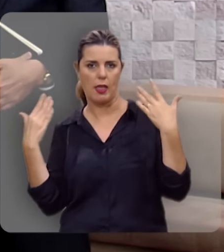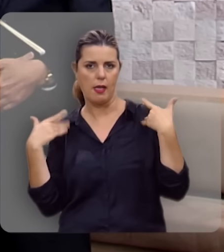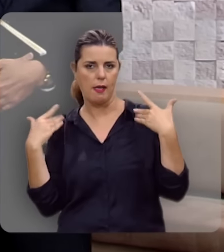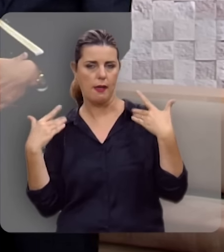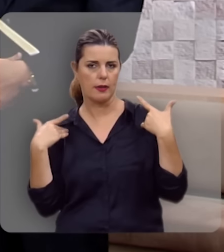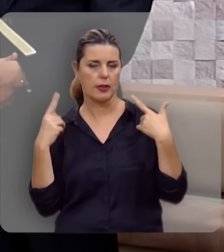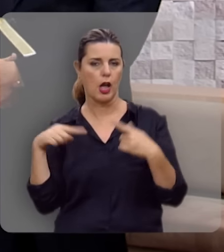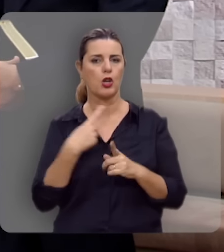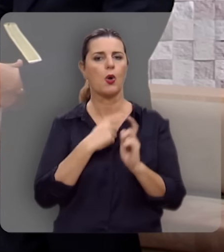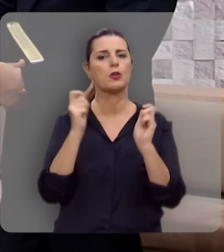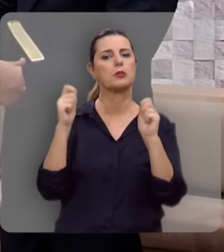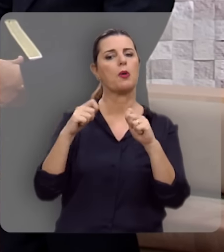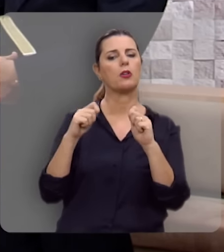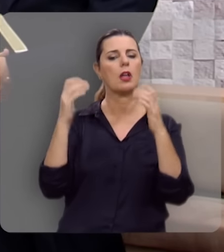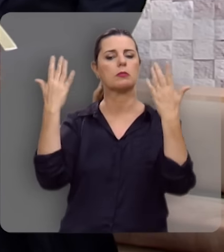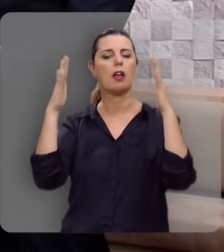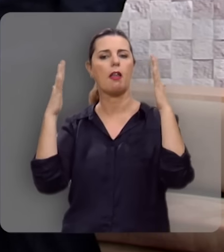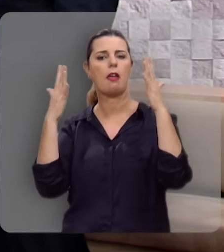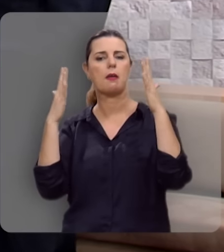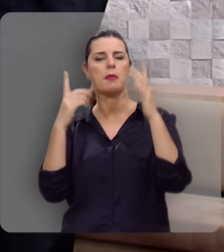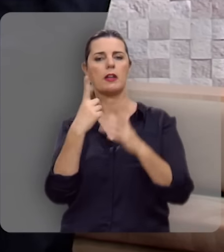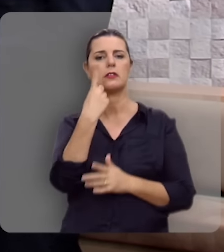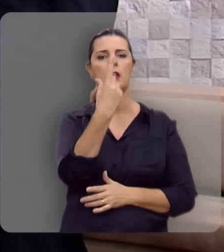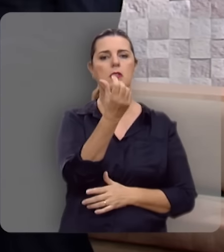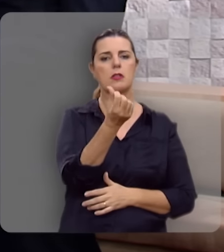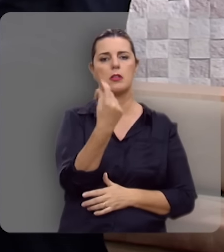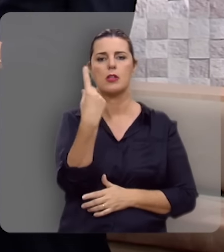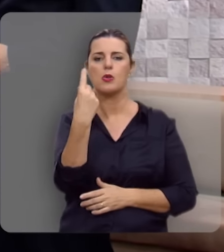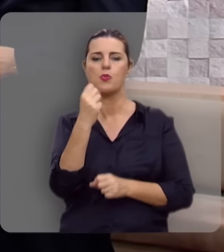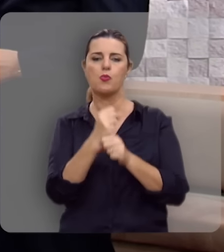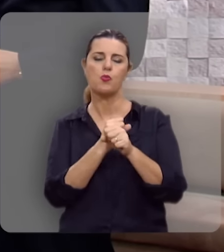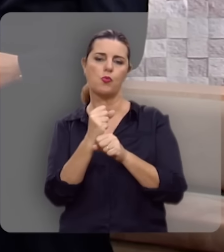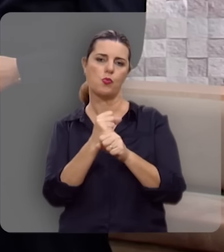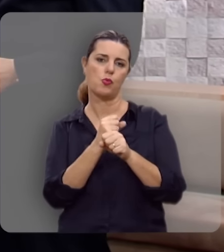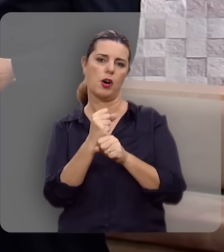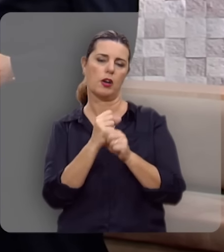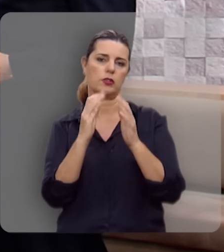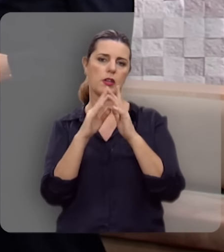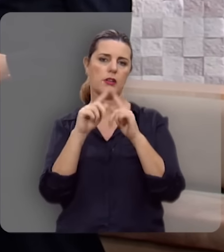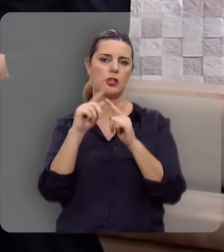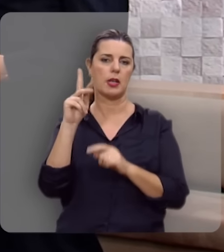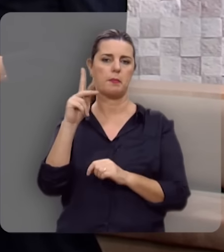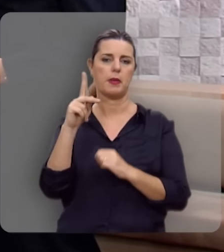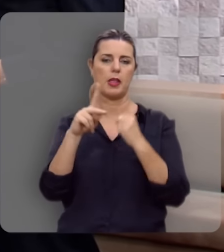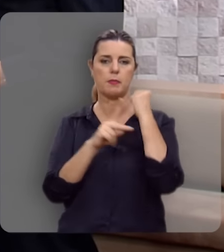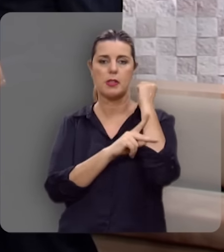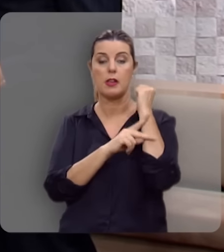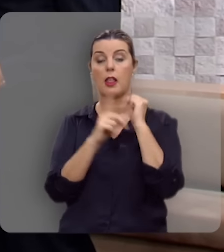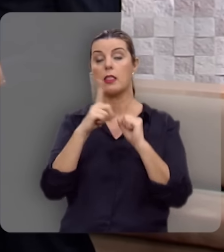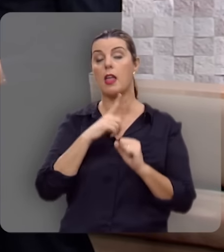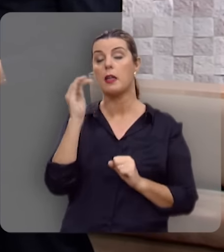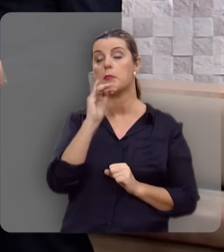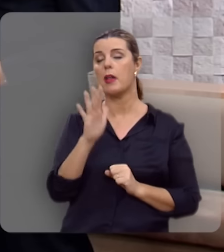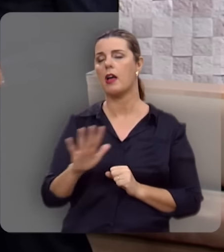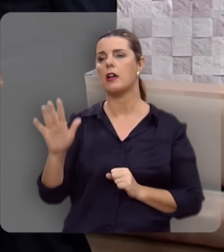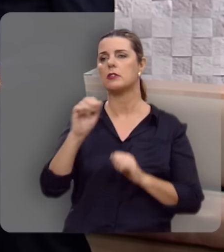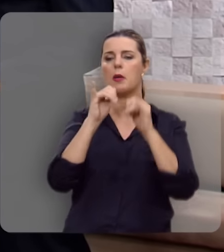alegria, né reverendo? Nós podermos celebrar 161 anos que a Igreja Presbiteriana tem no Brasil